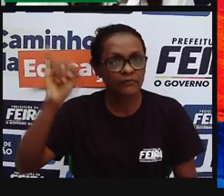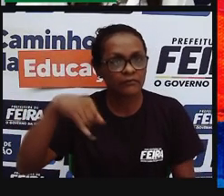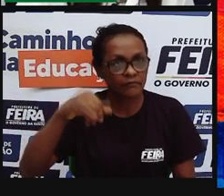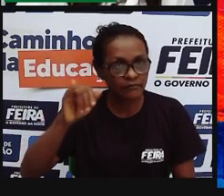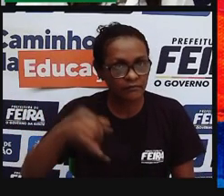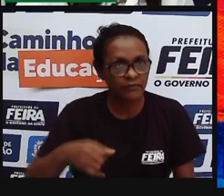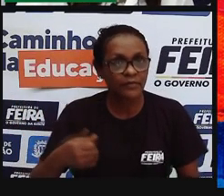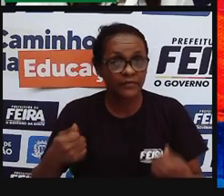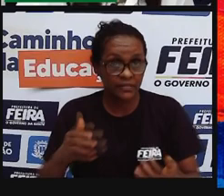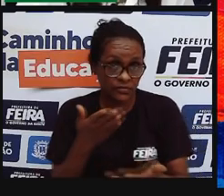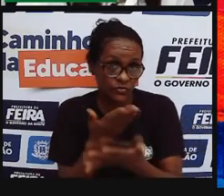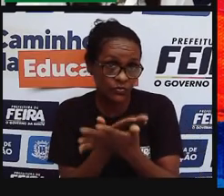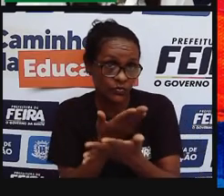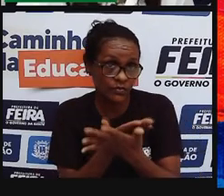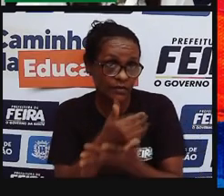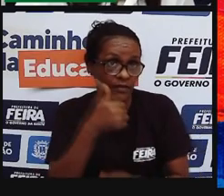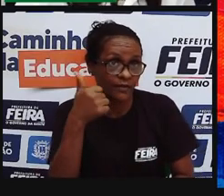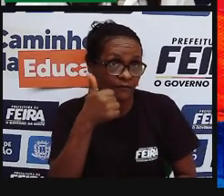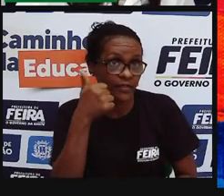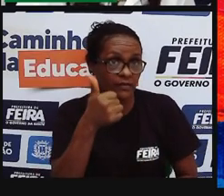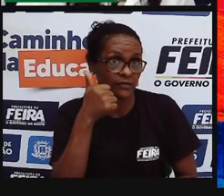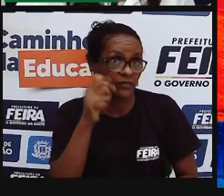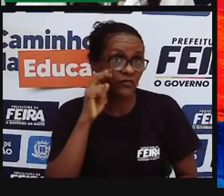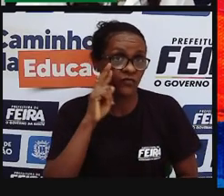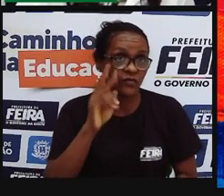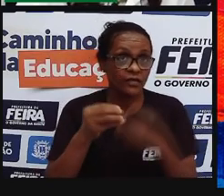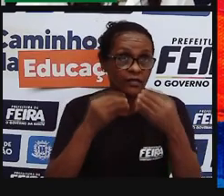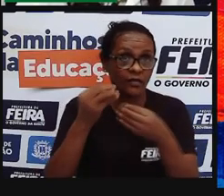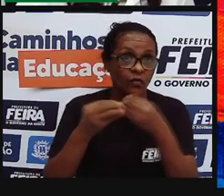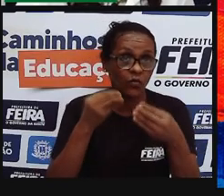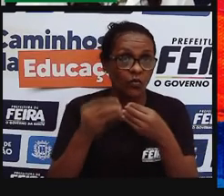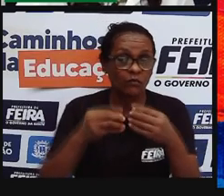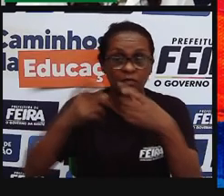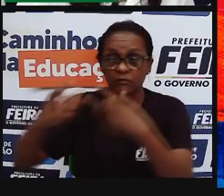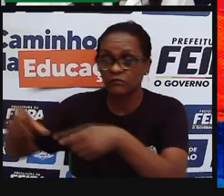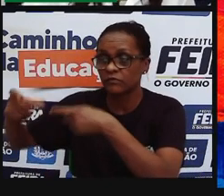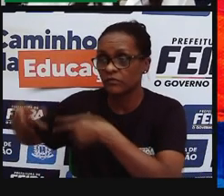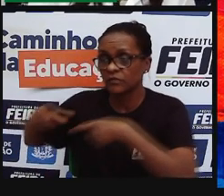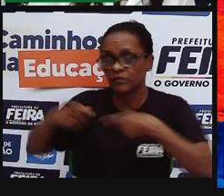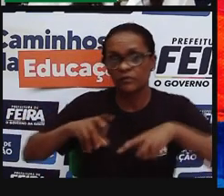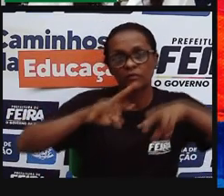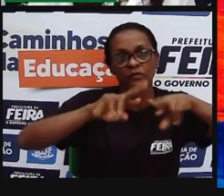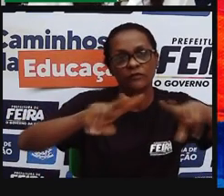ser mais estudadas, e mais conhecidas, pelas outras regiões, nosso país, né,